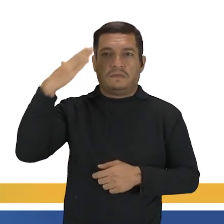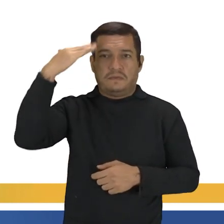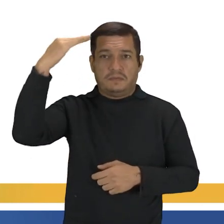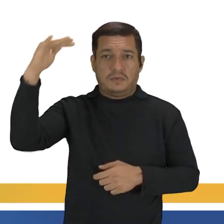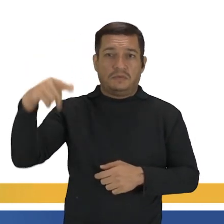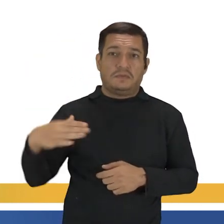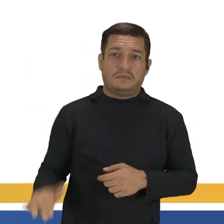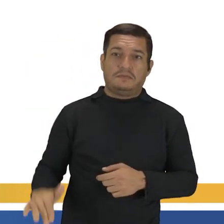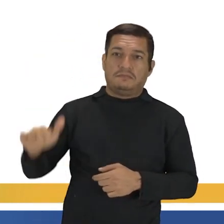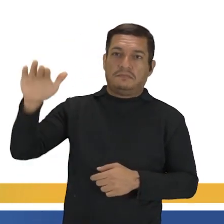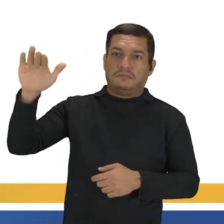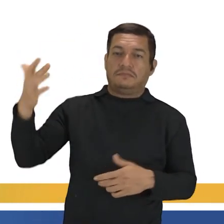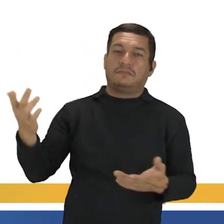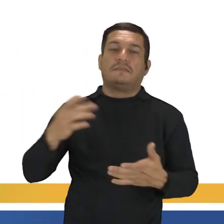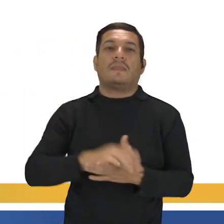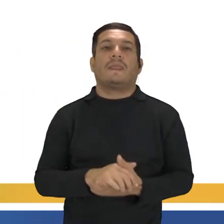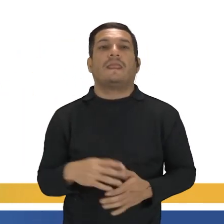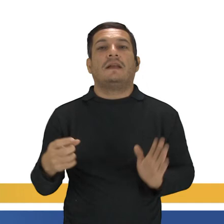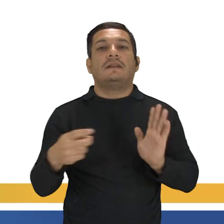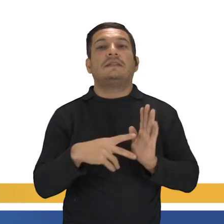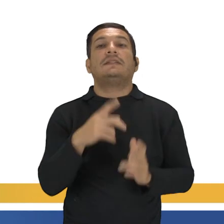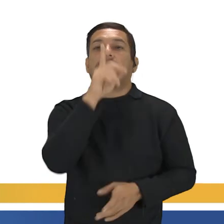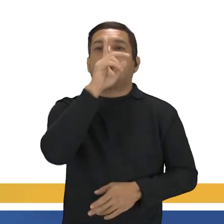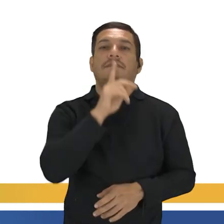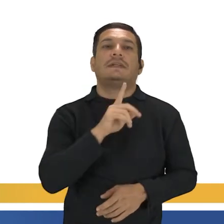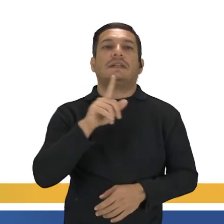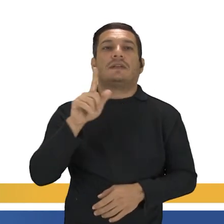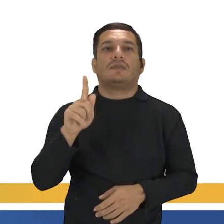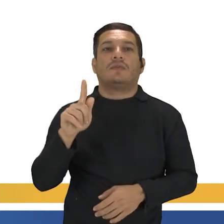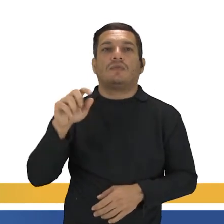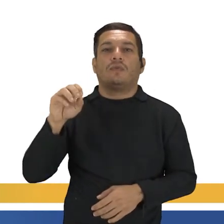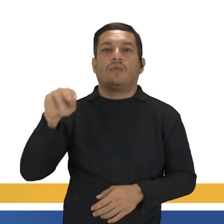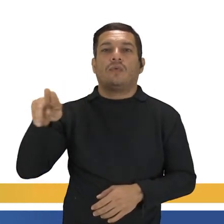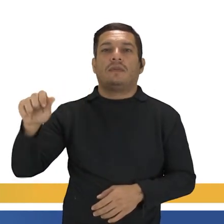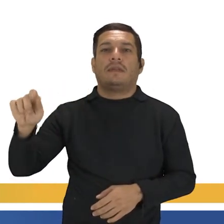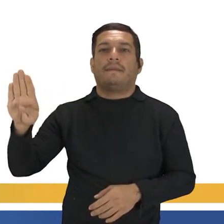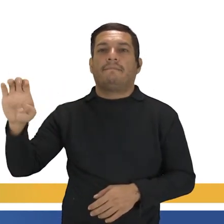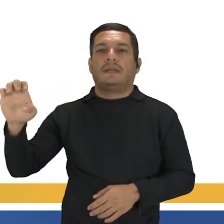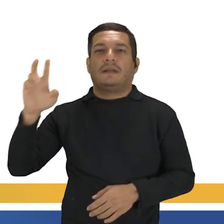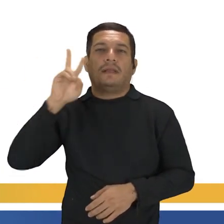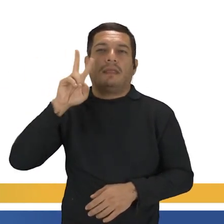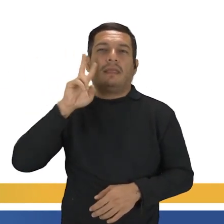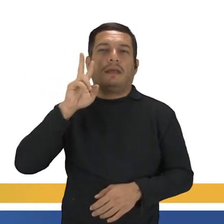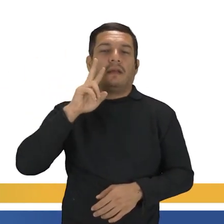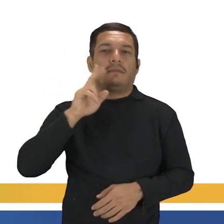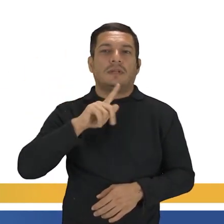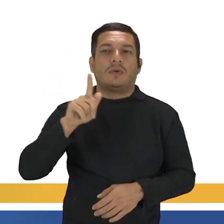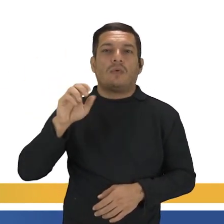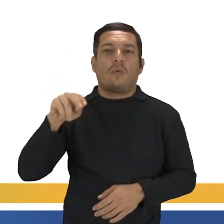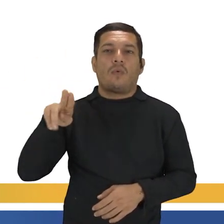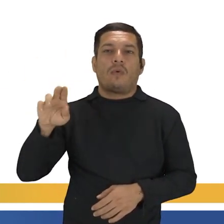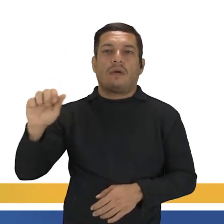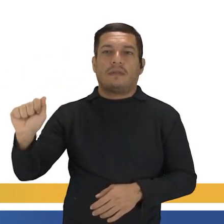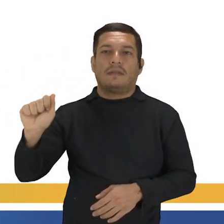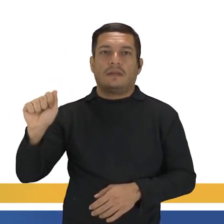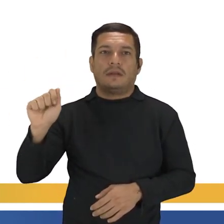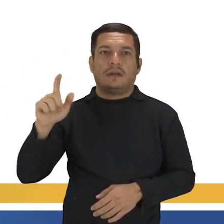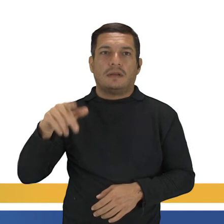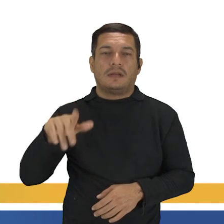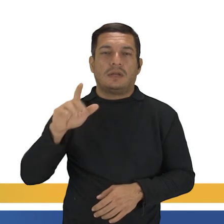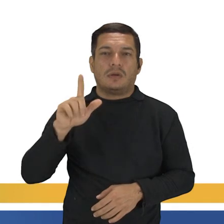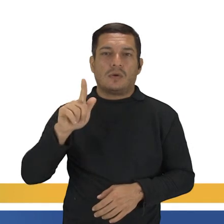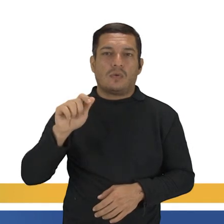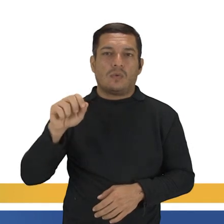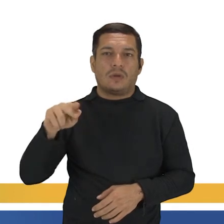crescer. Olha ali o que eu destaquei de amarelo. Gonna be. Lembra que o gonna é a mesma coisa que Going